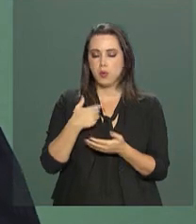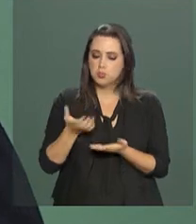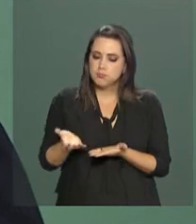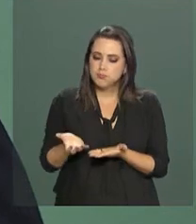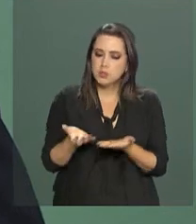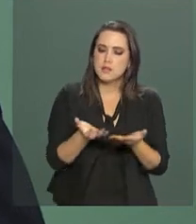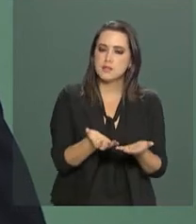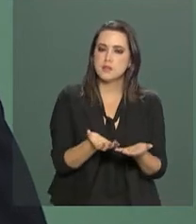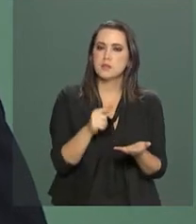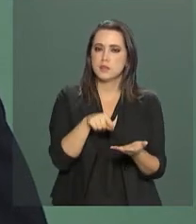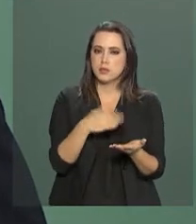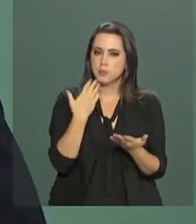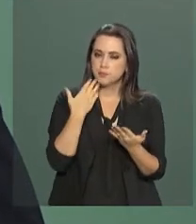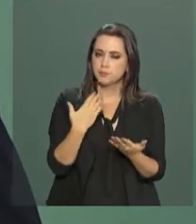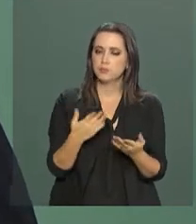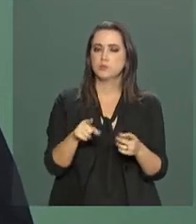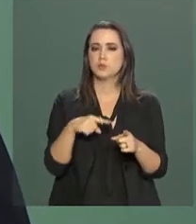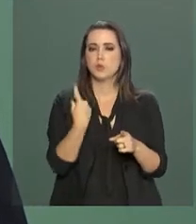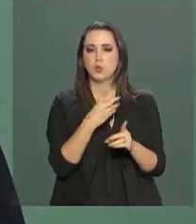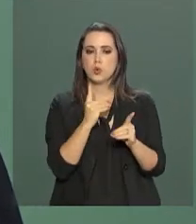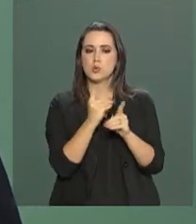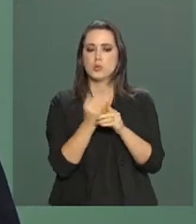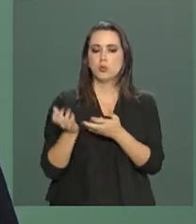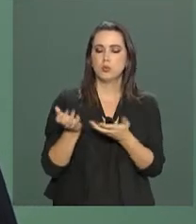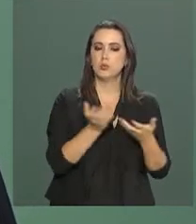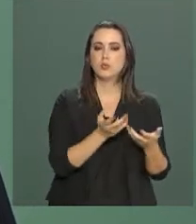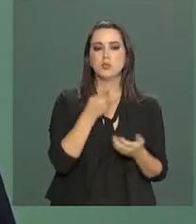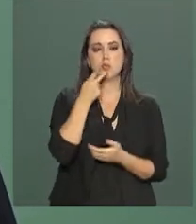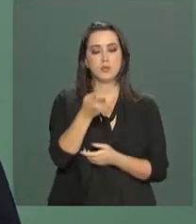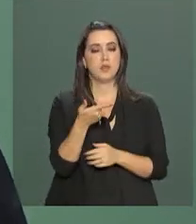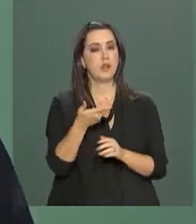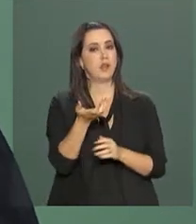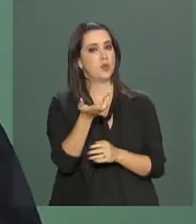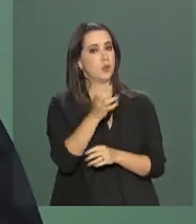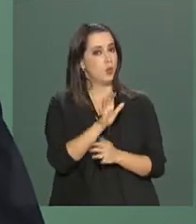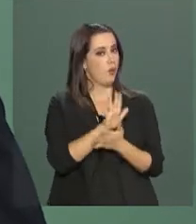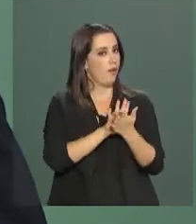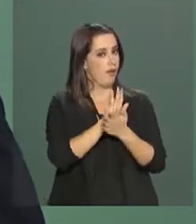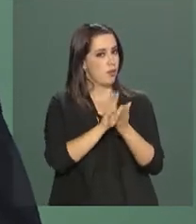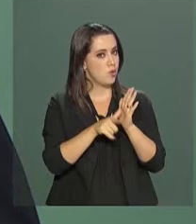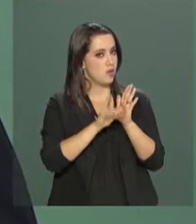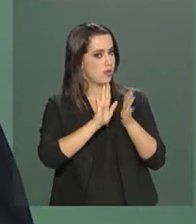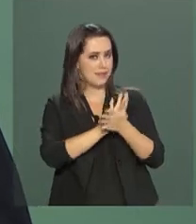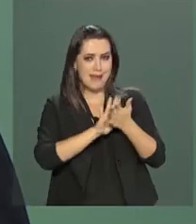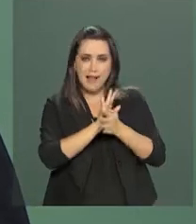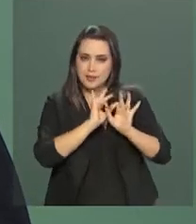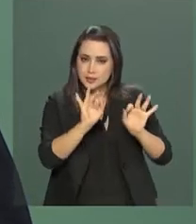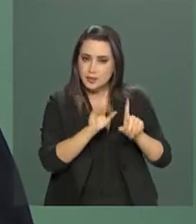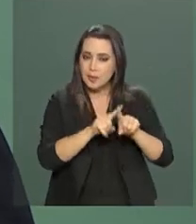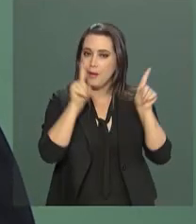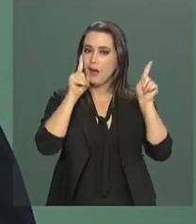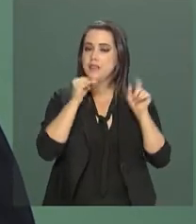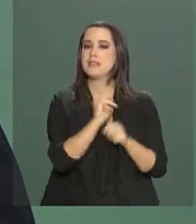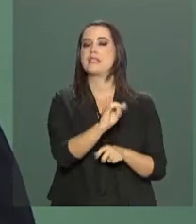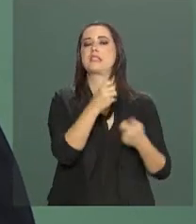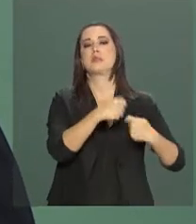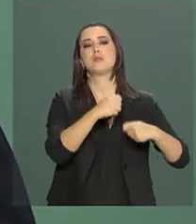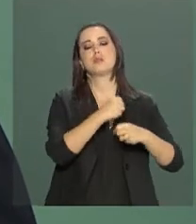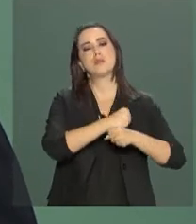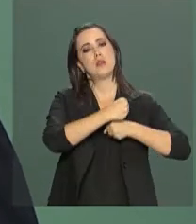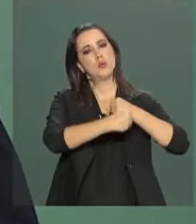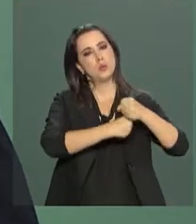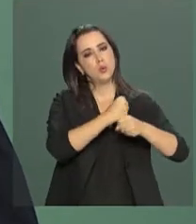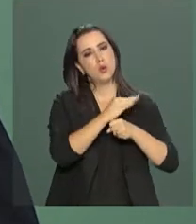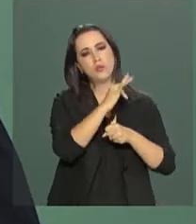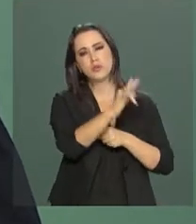recebido, e dizer-lhe que, sem querer se antecipar nada, também, se preciso for, partir do ano que vem,